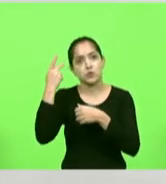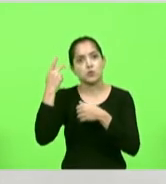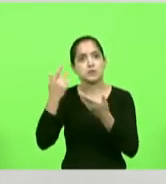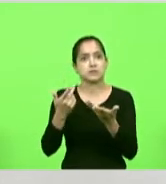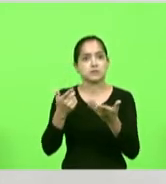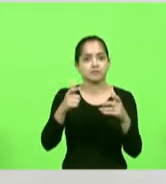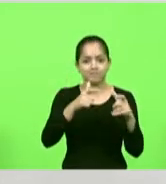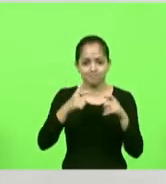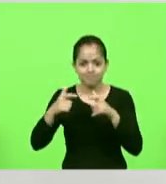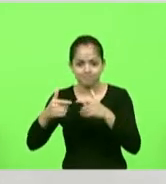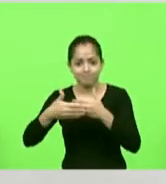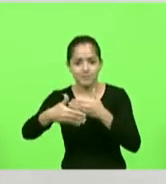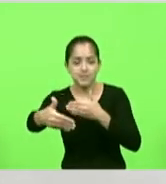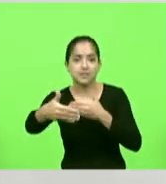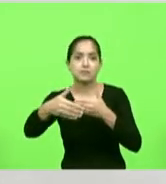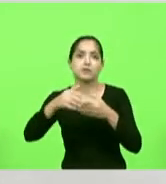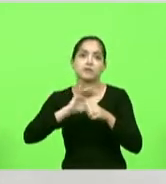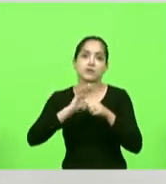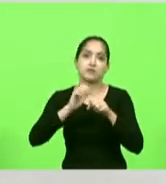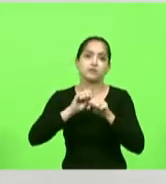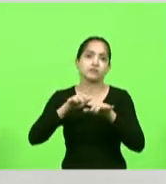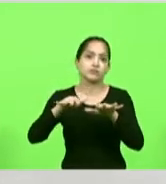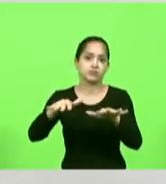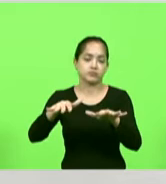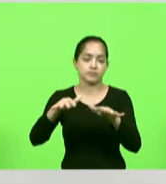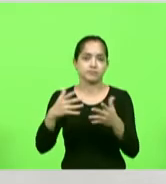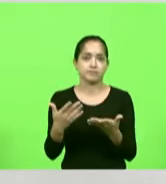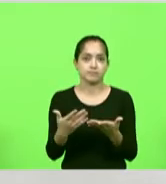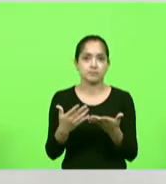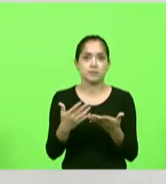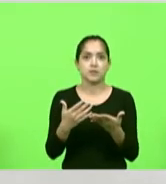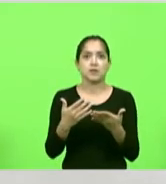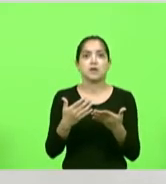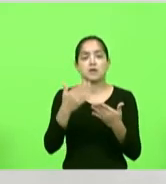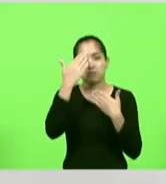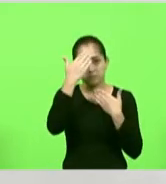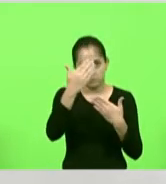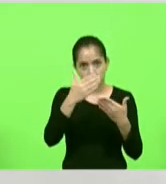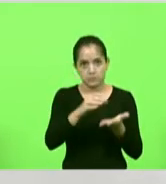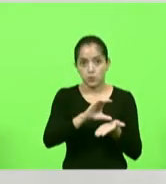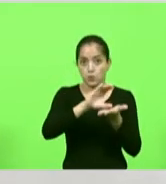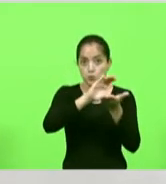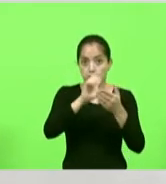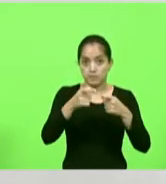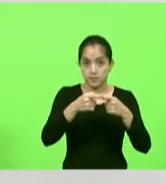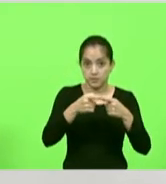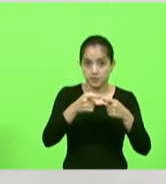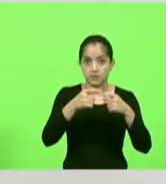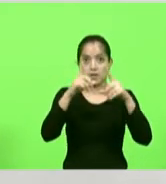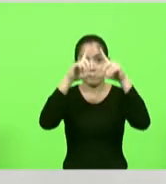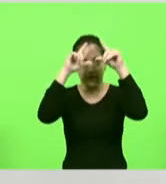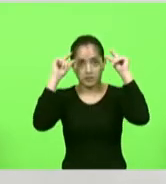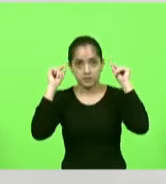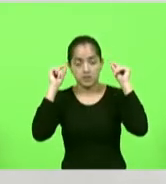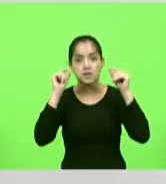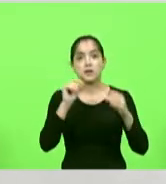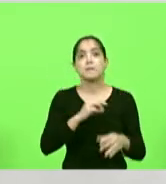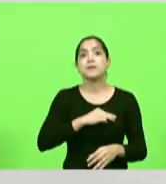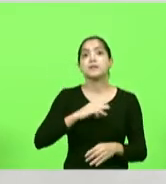pandemias que nós vamos entrar então eu quero agradecer conselho regional de medicina conselho regional de informagem ministério público coab